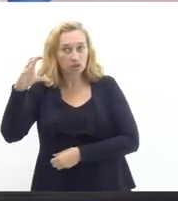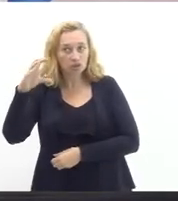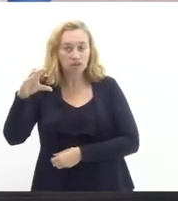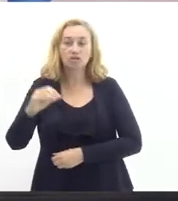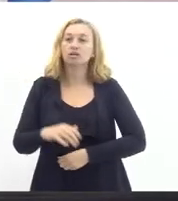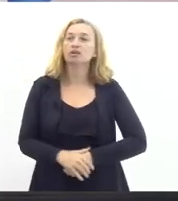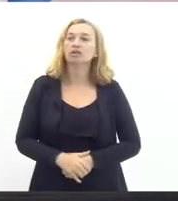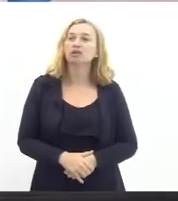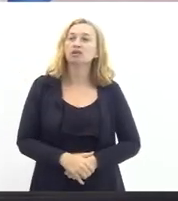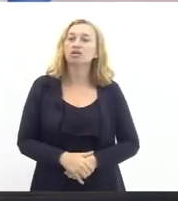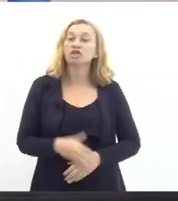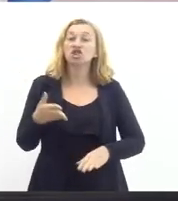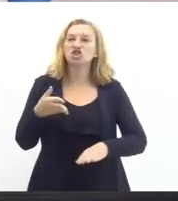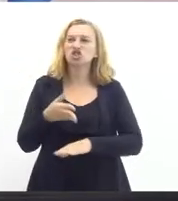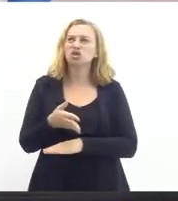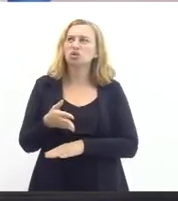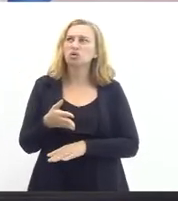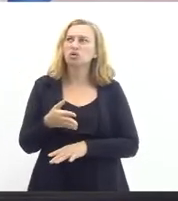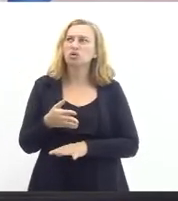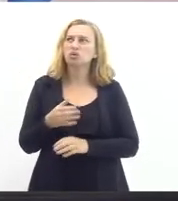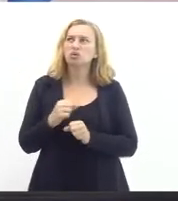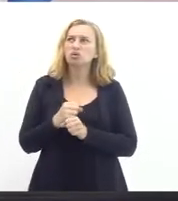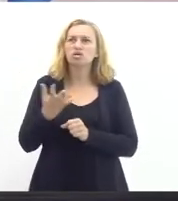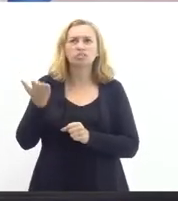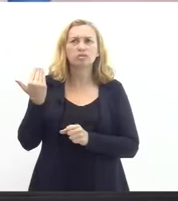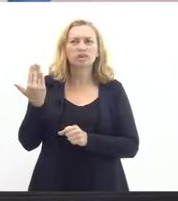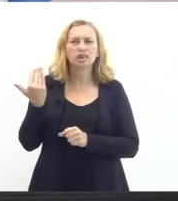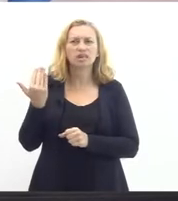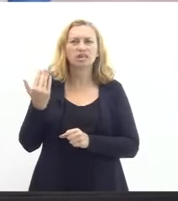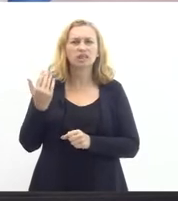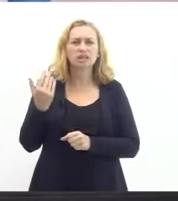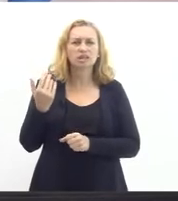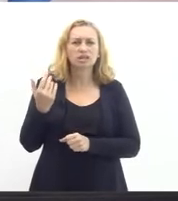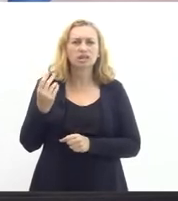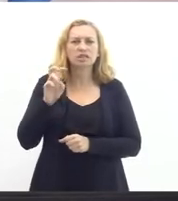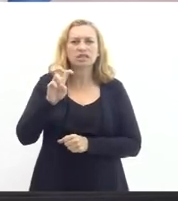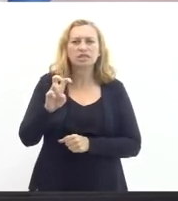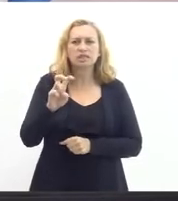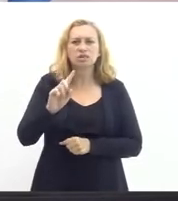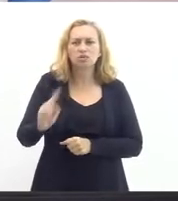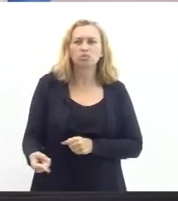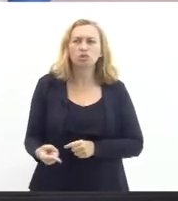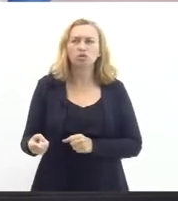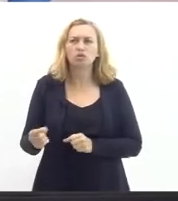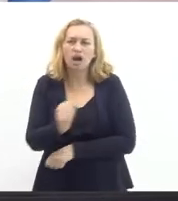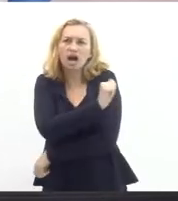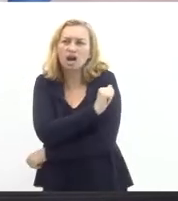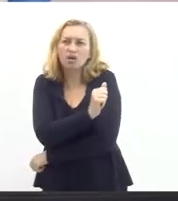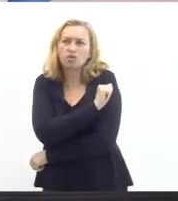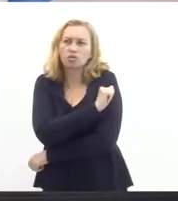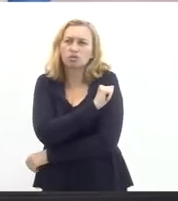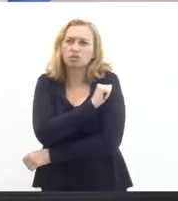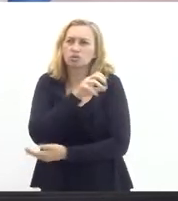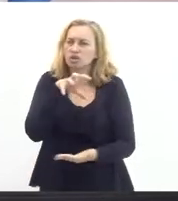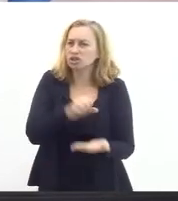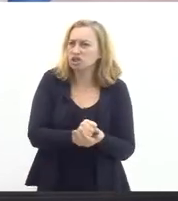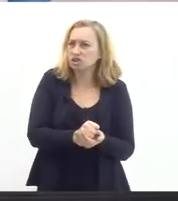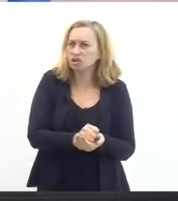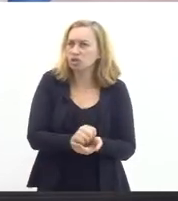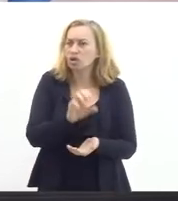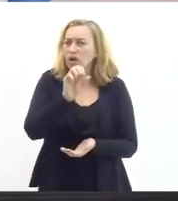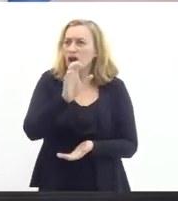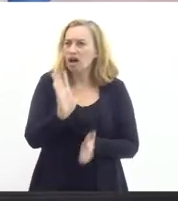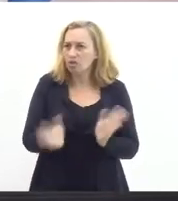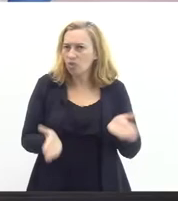fluminense, que chegou, num passado recente, a ter 5 mil estudantes matriculados, e, atualmente, tem cerca de 800.